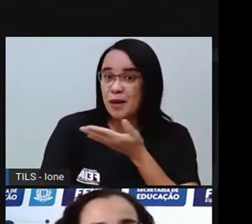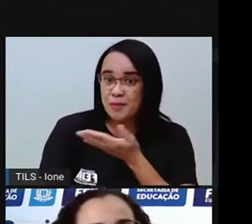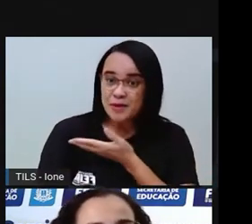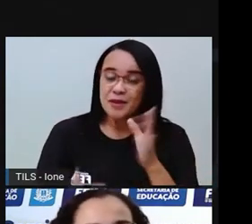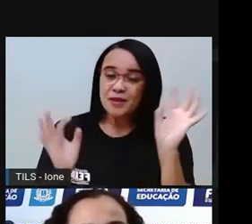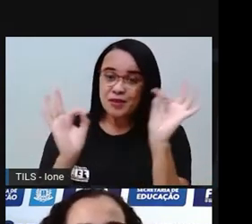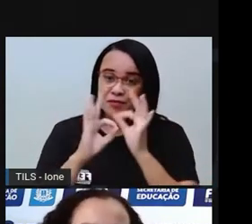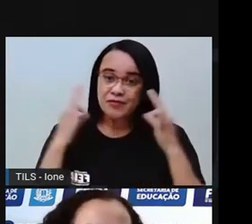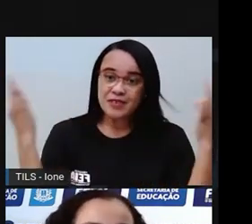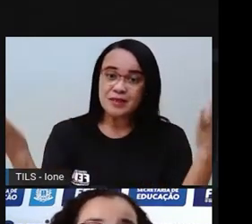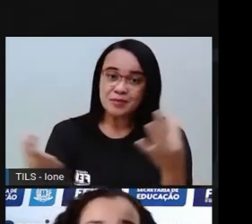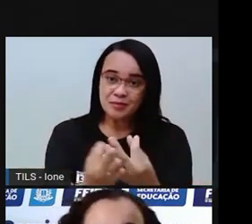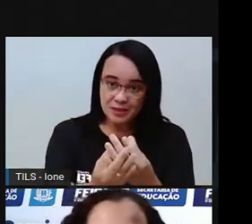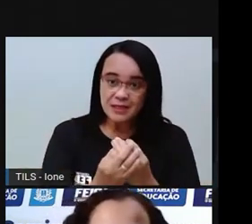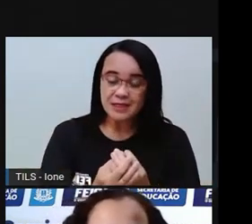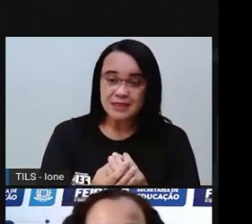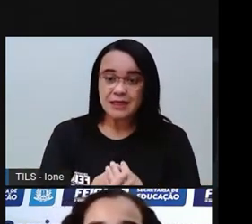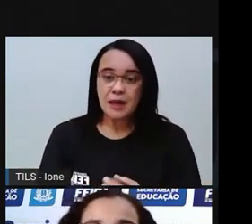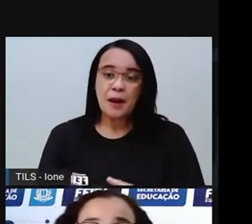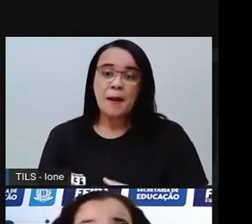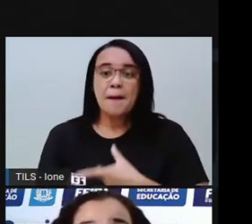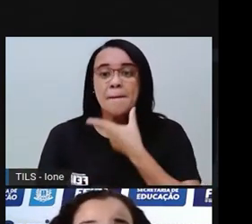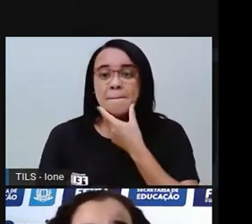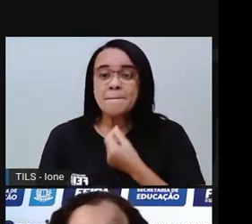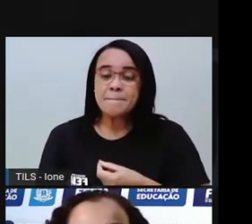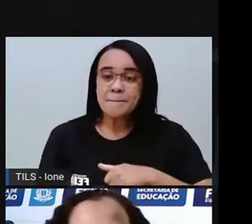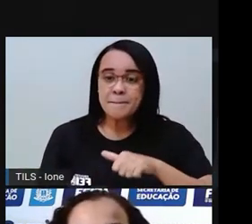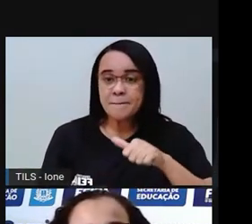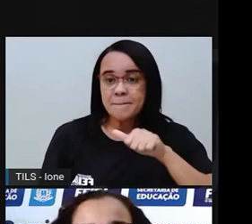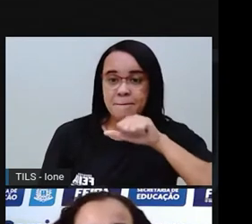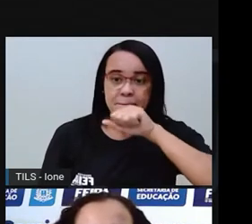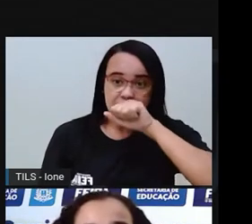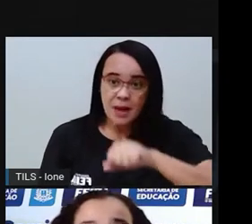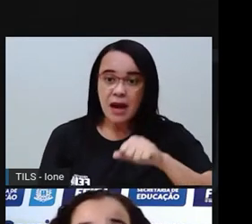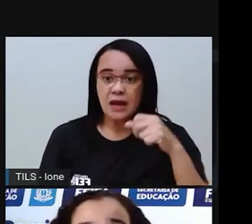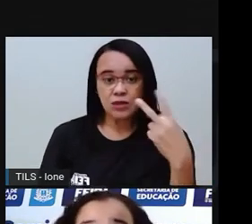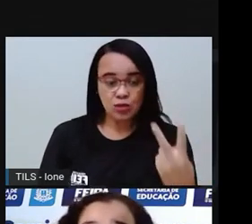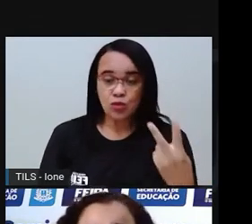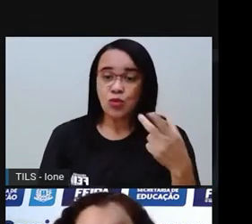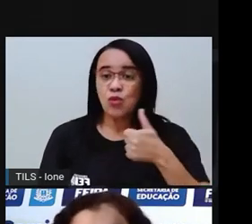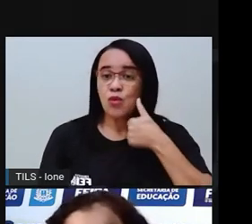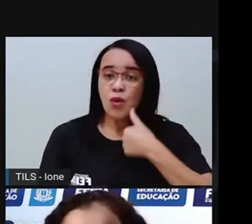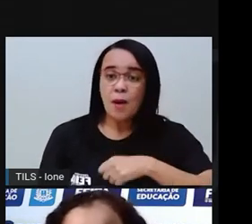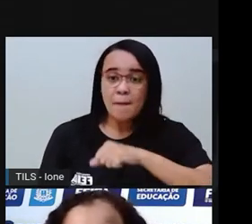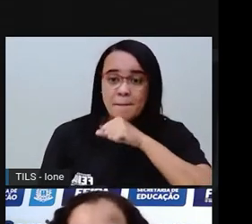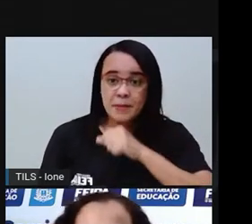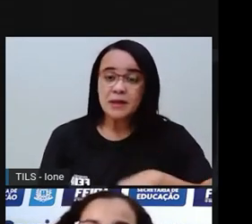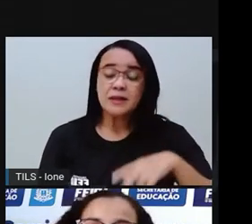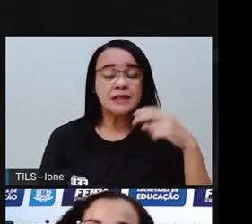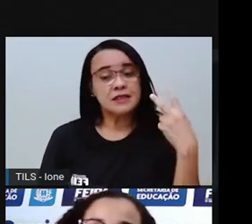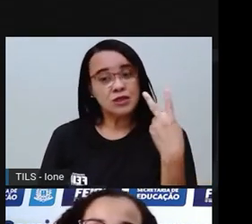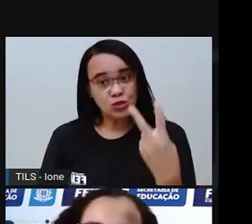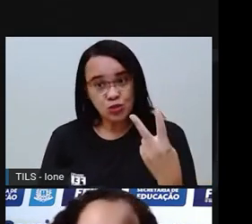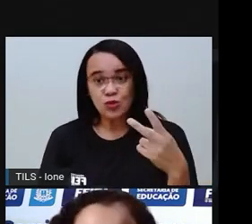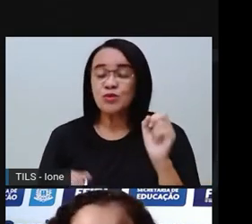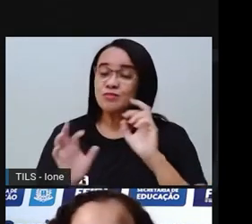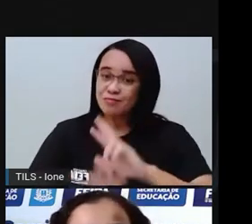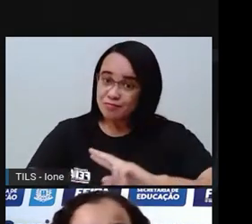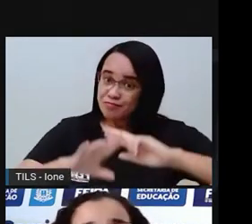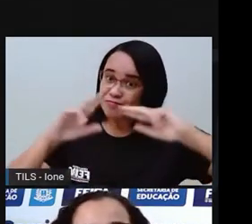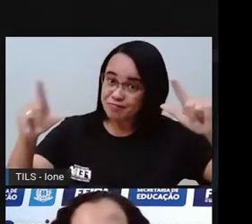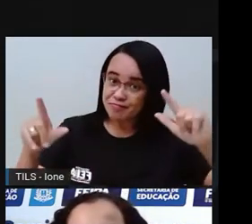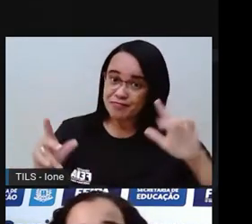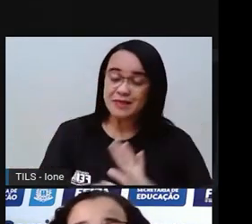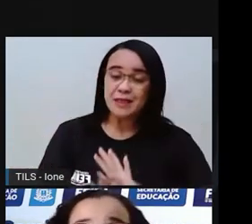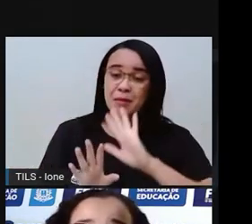Tem famílias que têm dois pais, duas mães. E aí a gente vai vendo como é que essas pessoas diferentes, elas formam a família